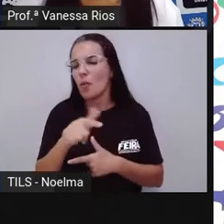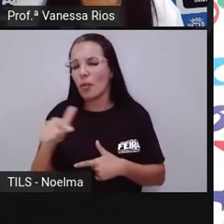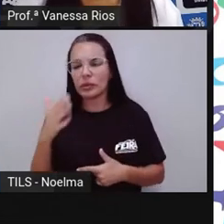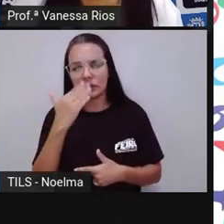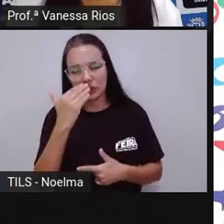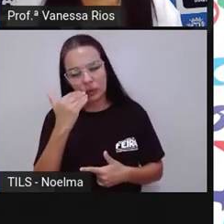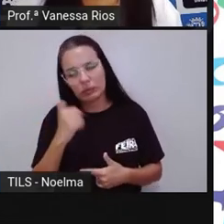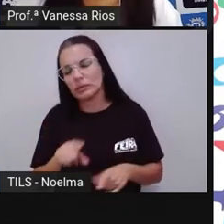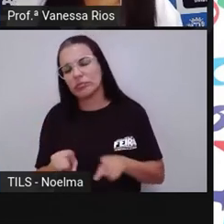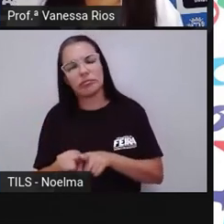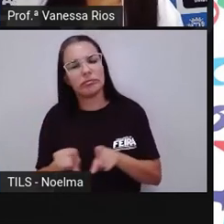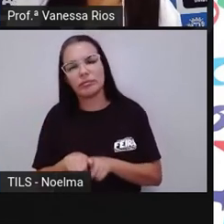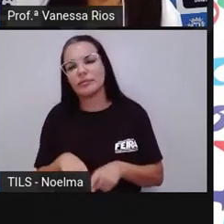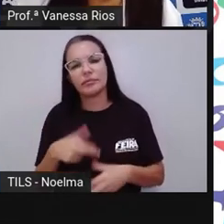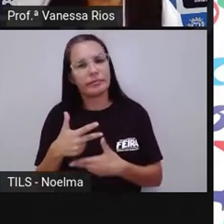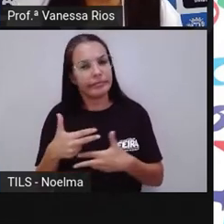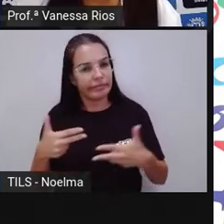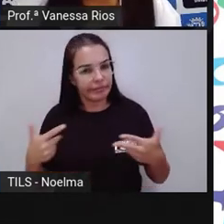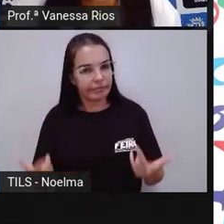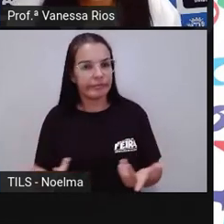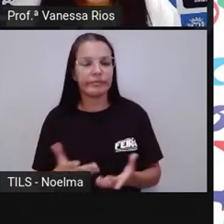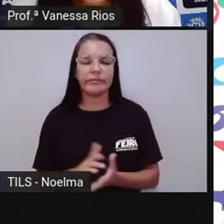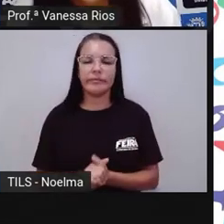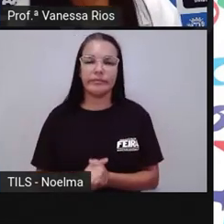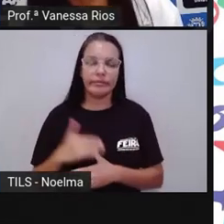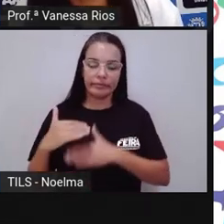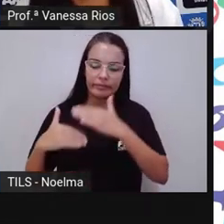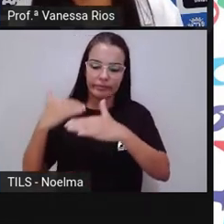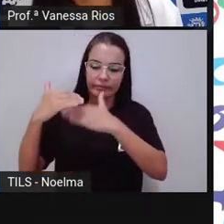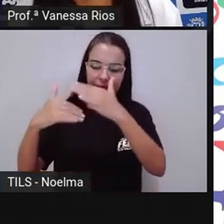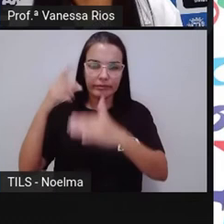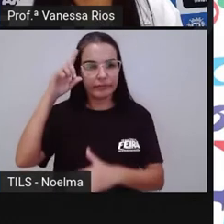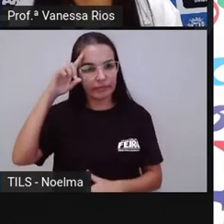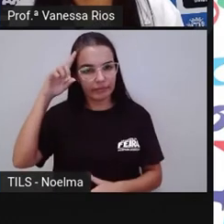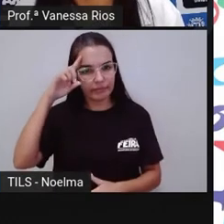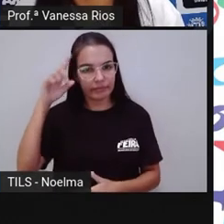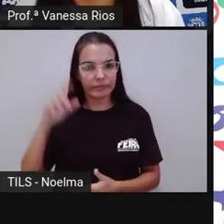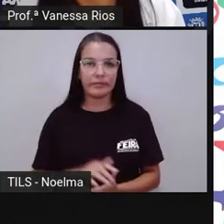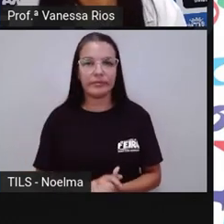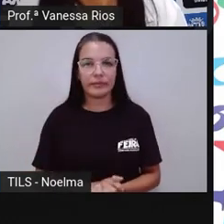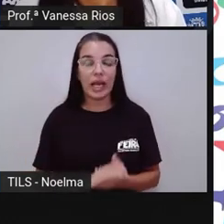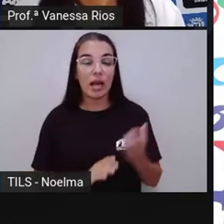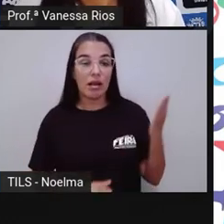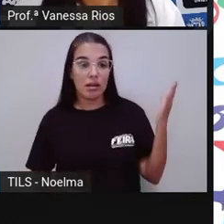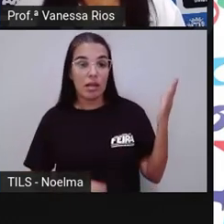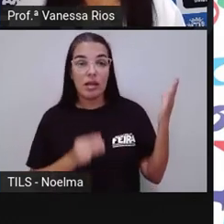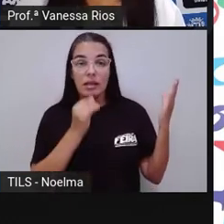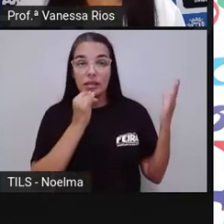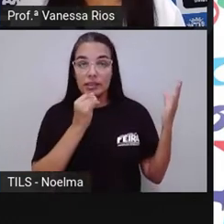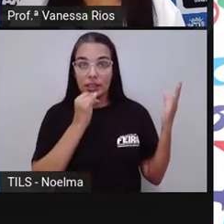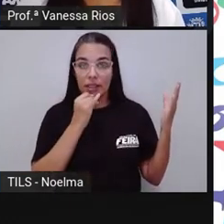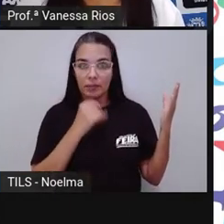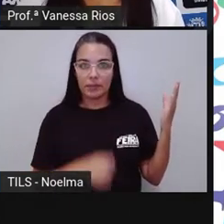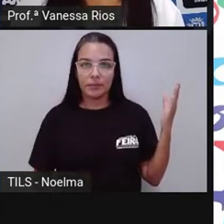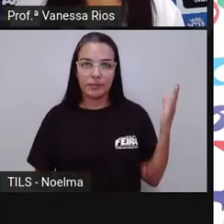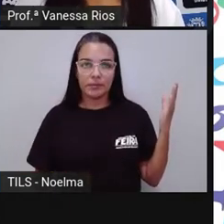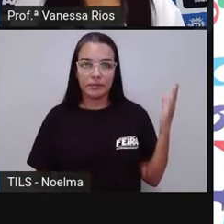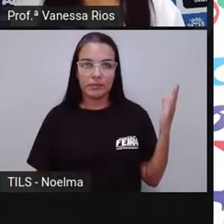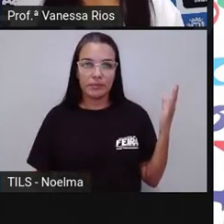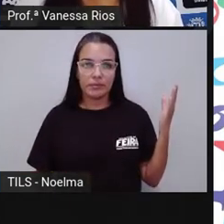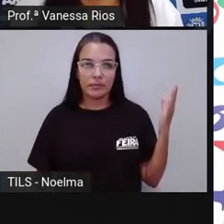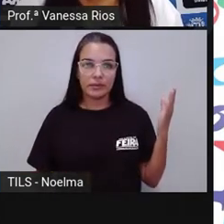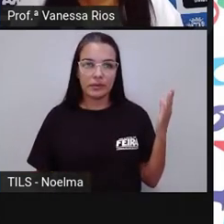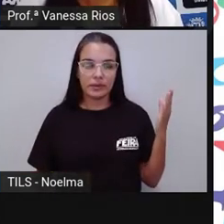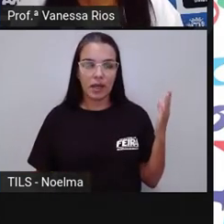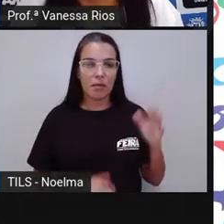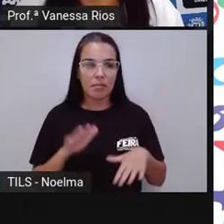ações que nós desenvolvemos no nosso dia a dia. E aí quando a gente observa aquilo que a